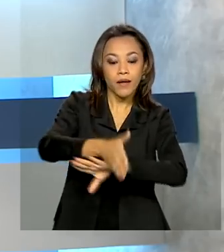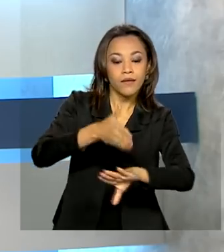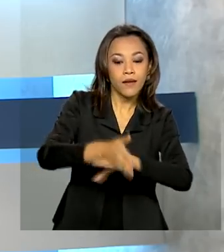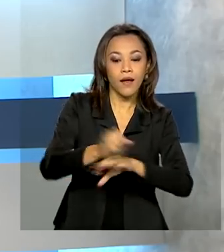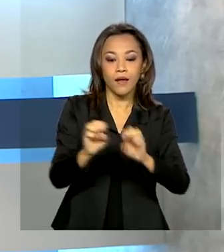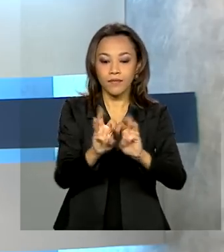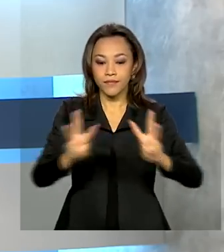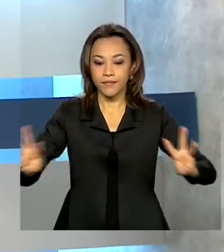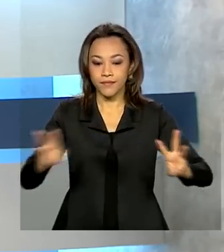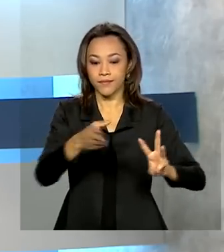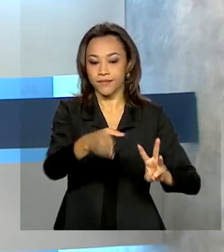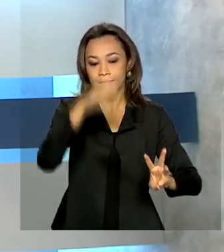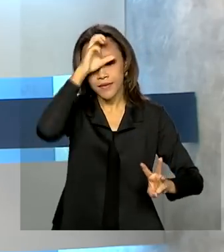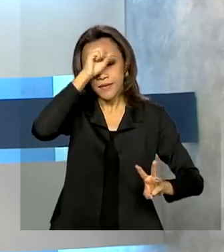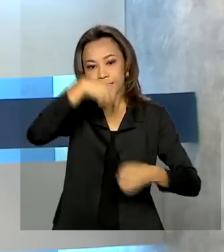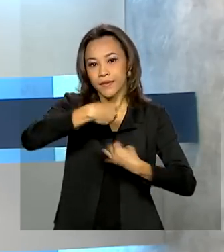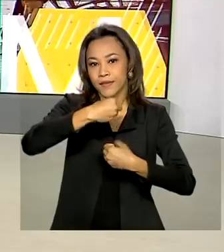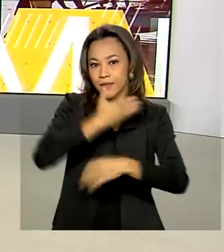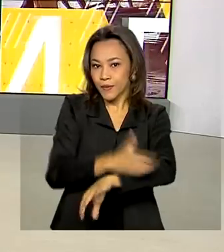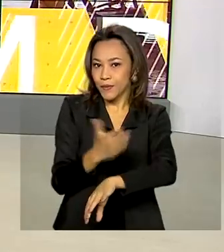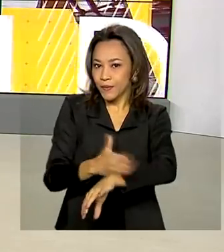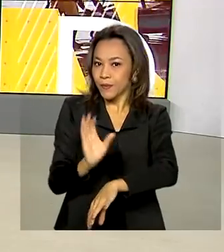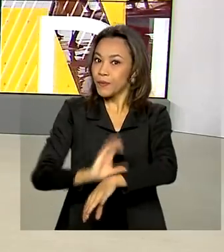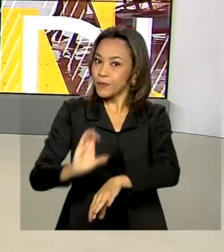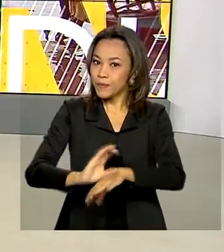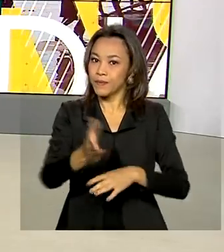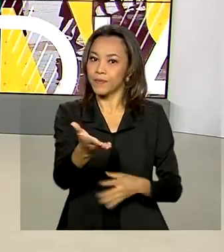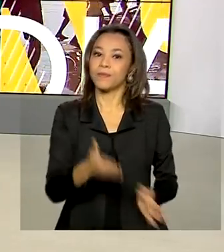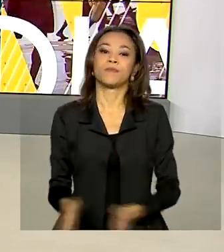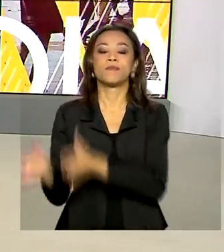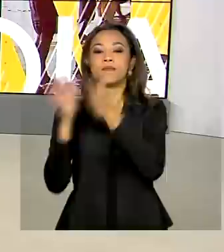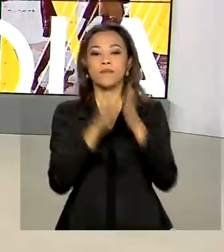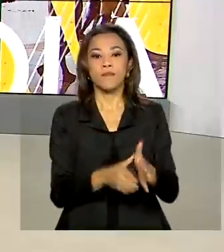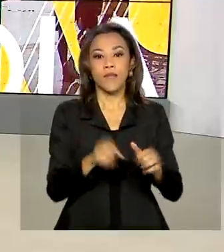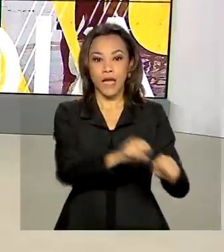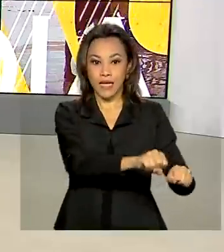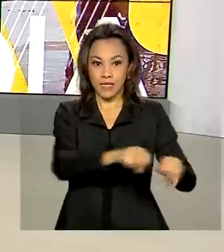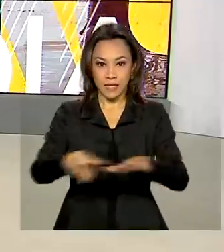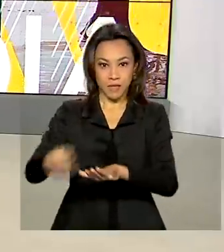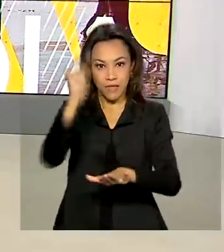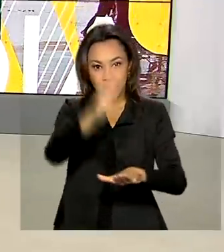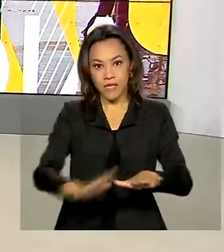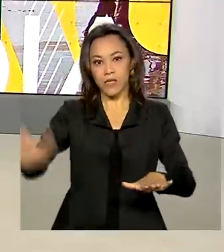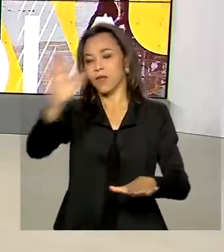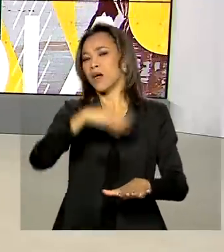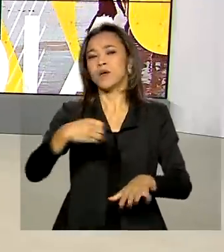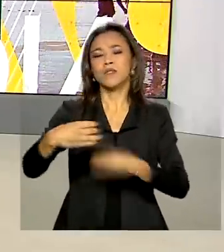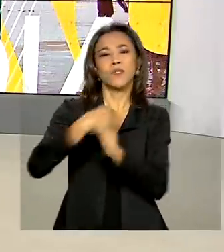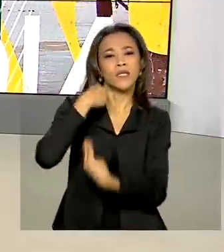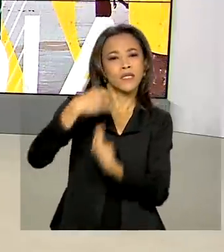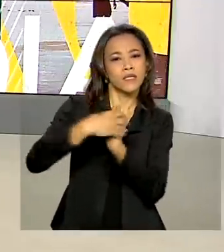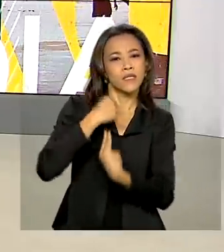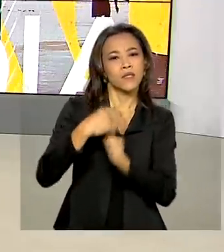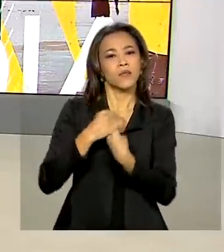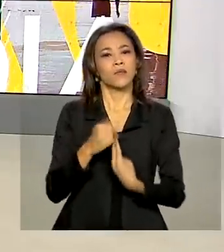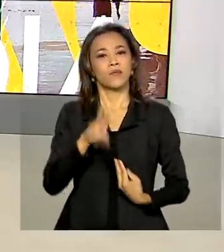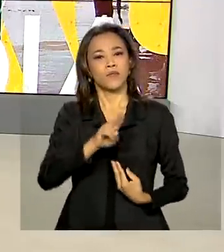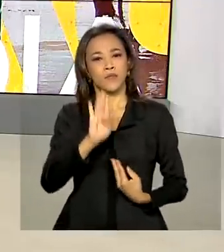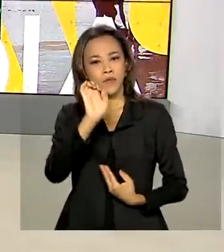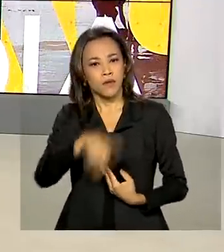endereço que aparece aqui na tela. A Semana Nacional de Educação Financeira traz também oportunidades de